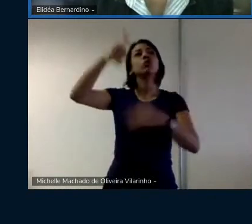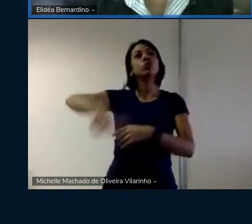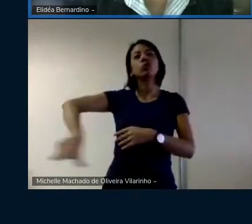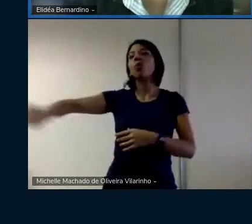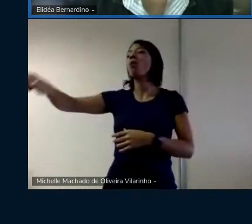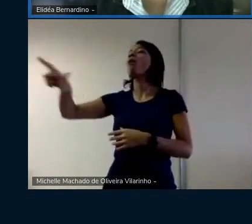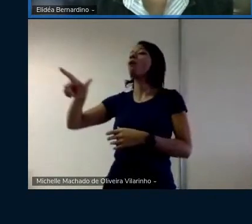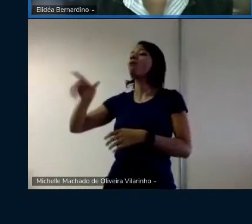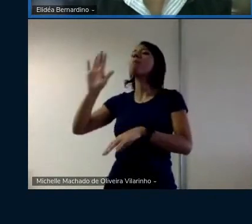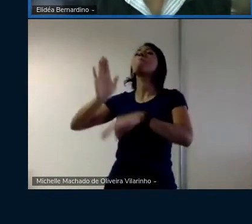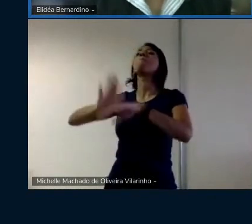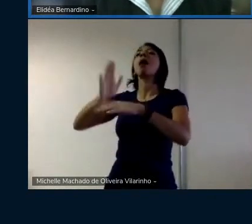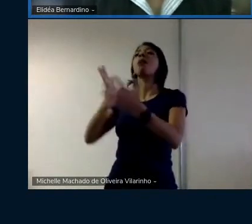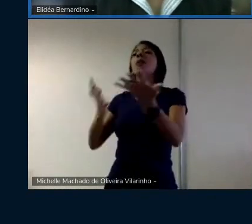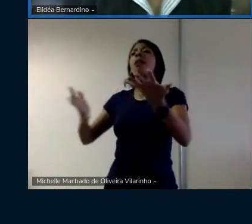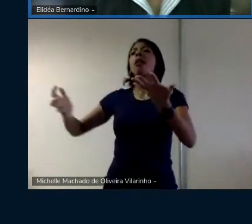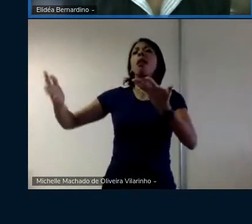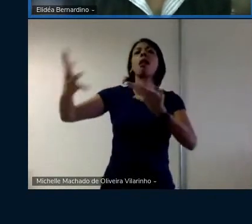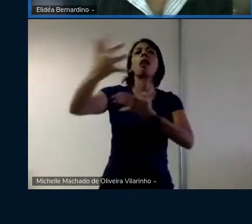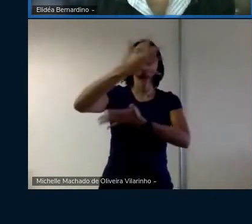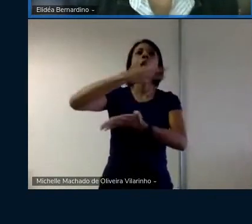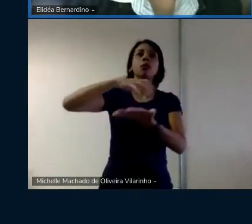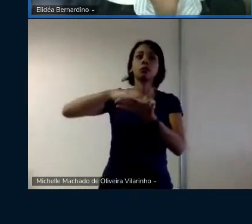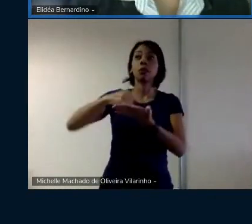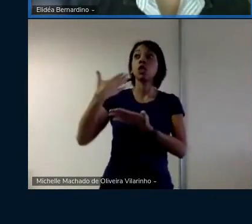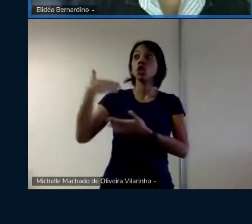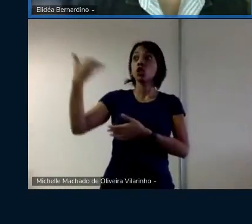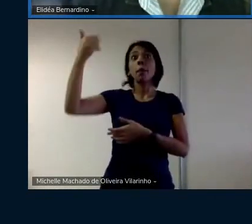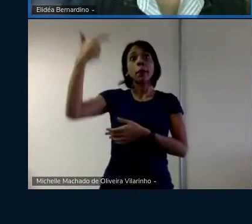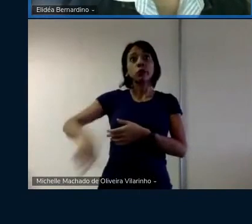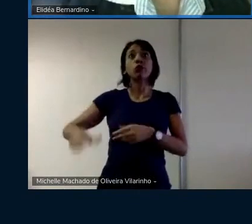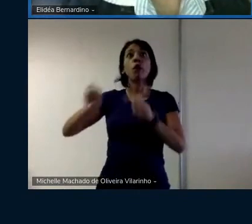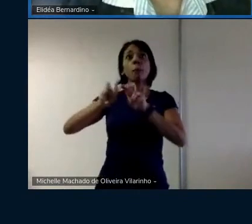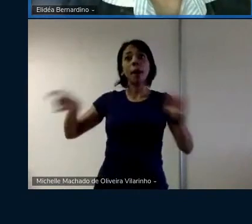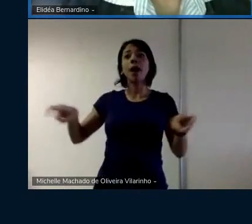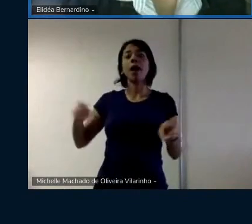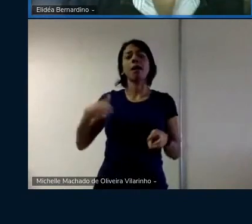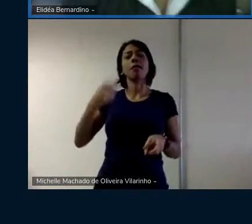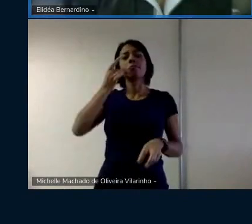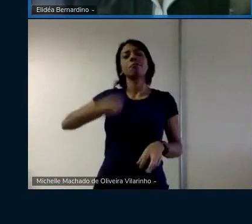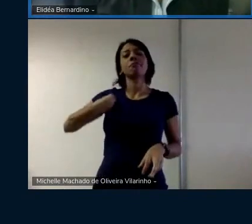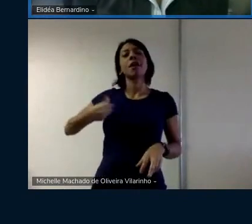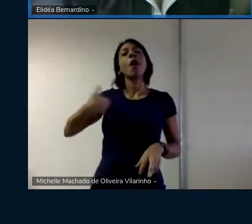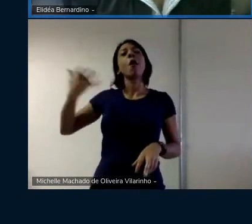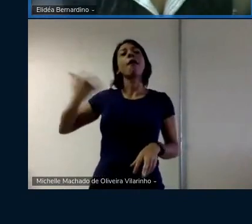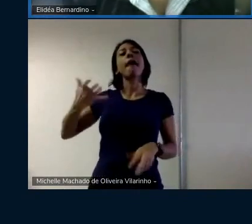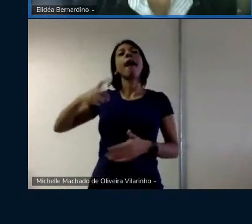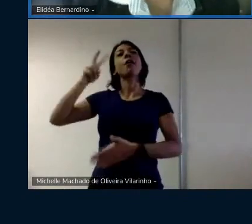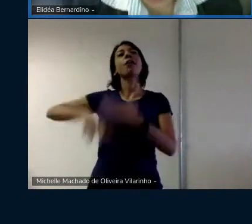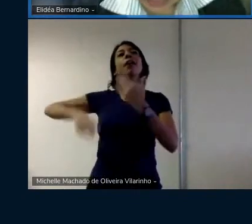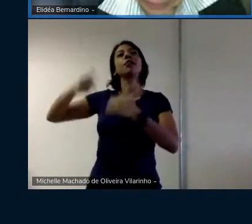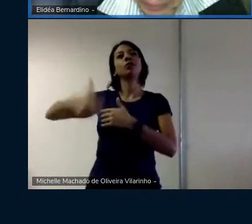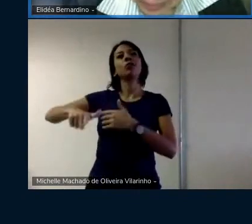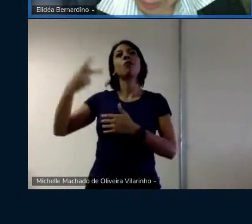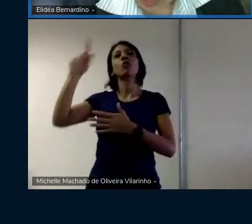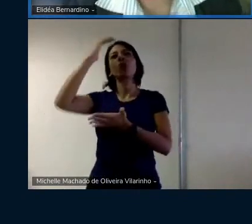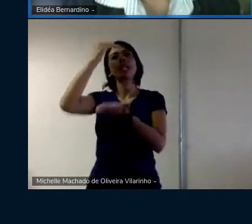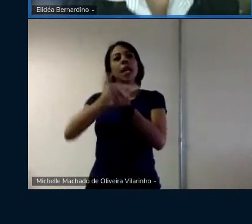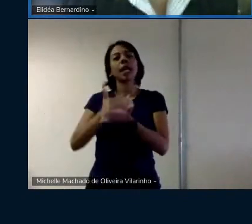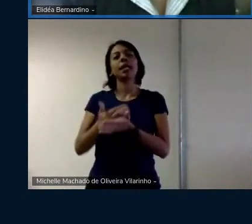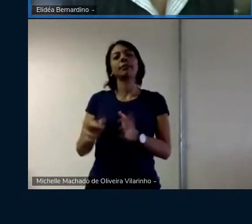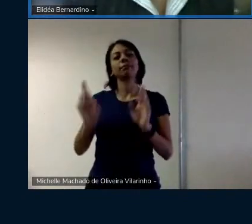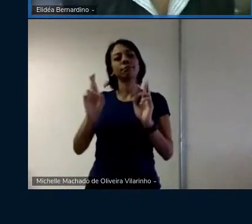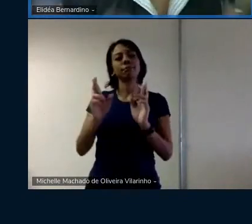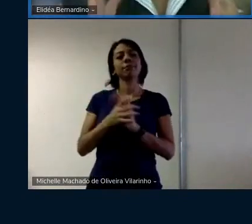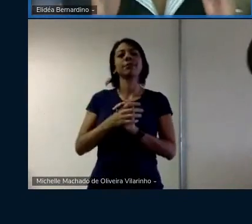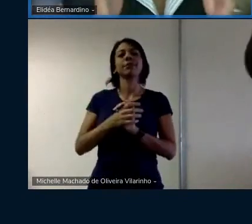colete mais dados me chama de novo pra banca que eu quero participar eu quero ler sua tese tá bom?